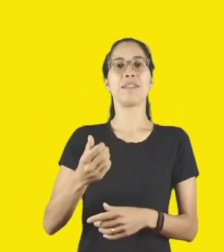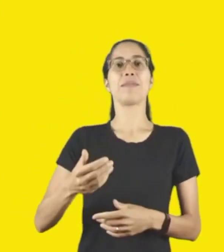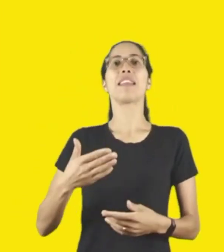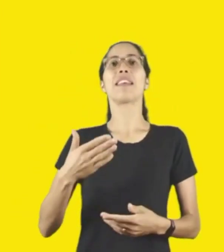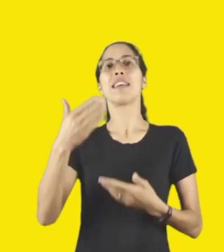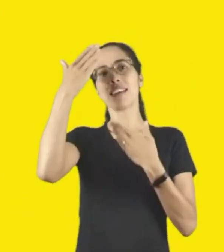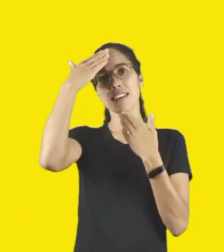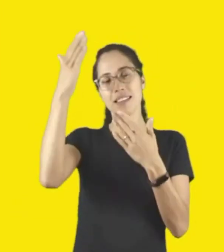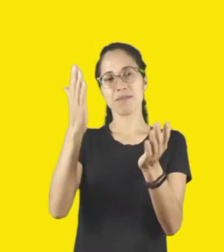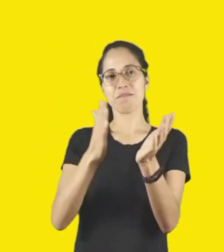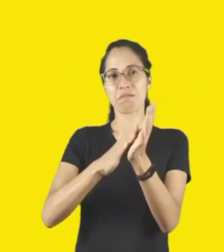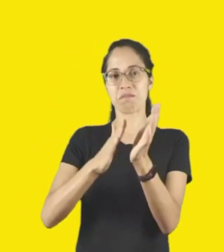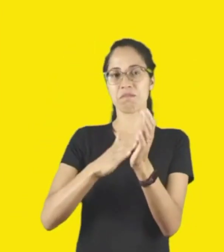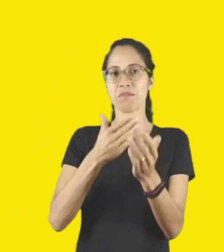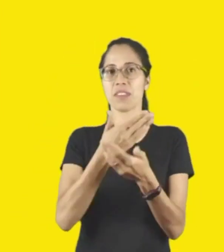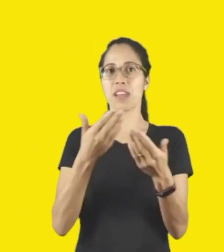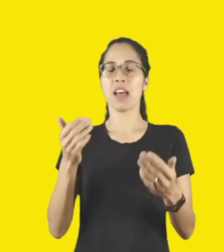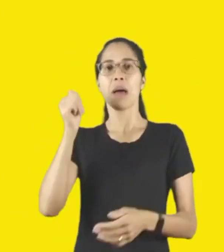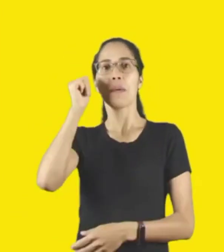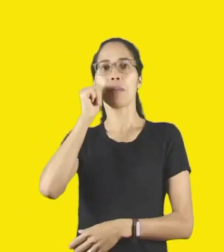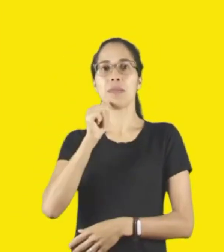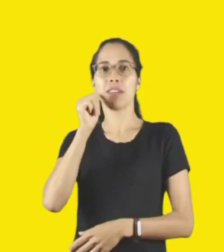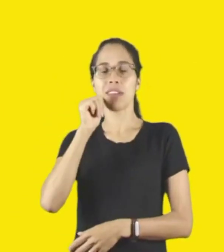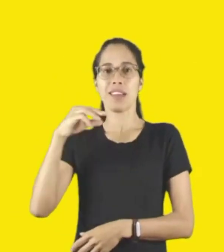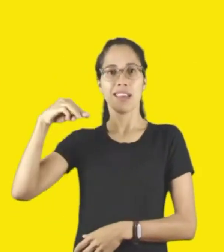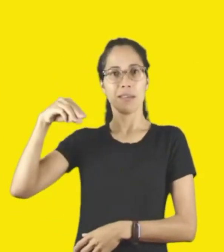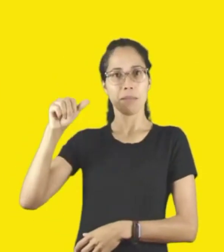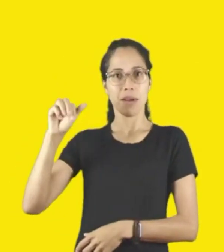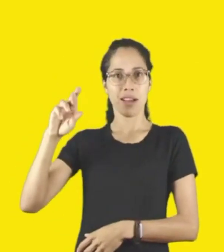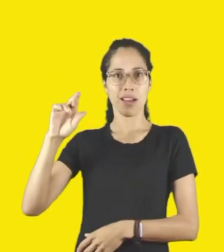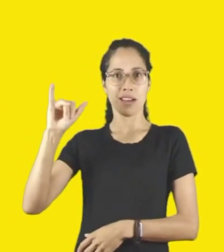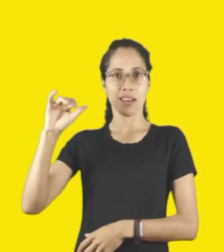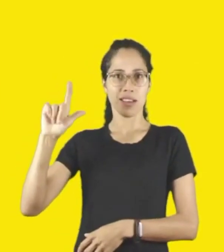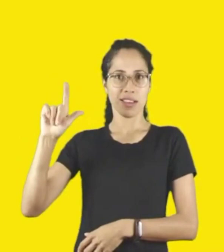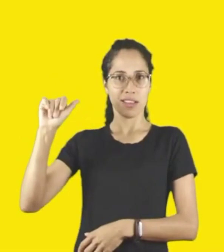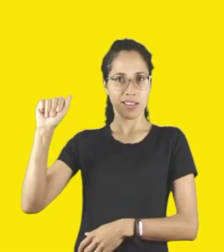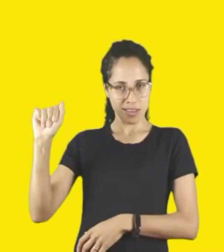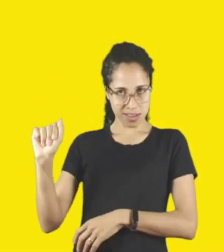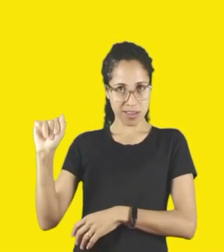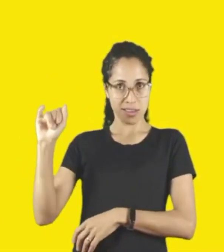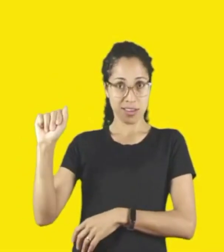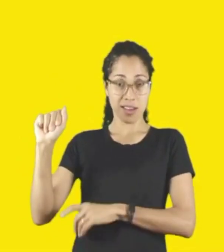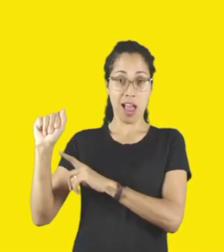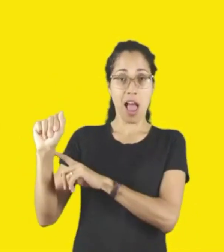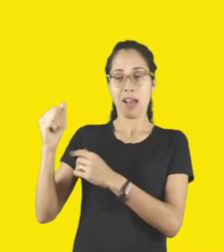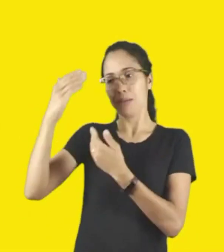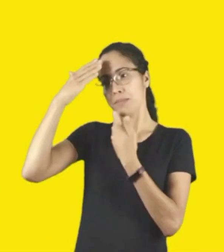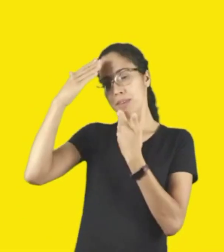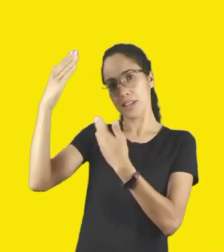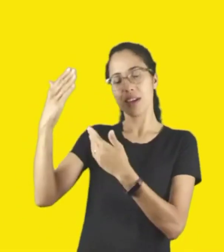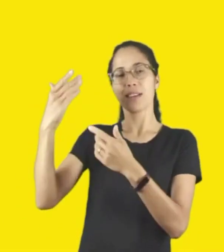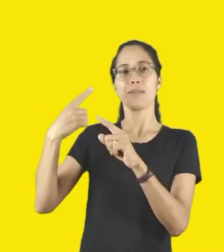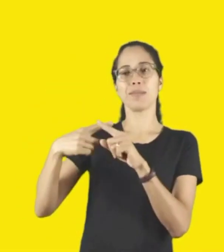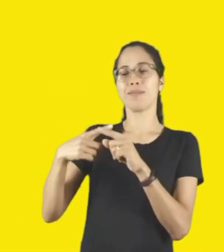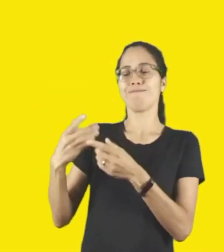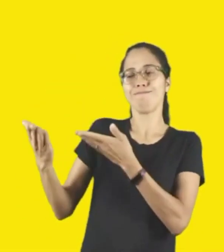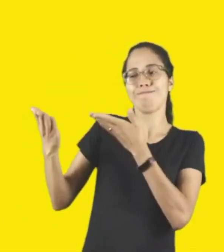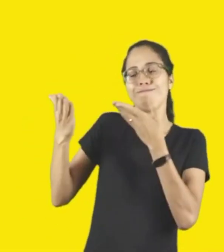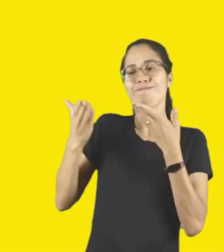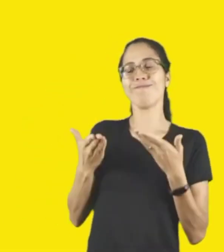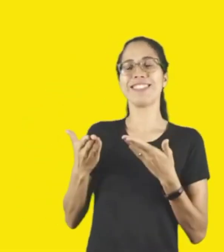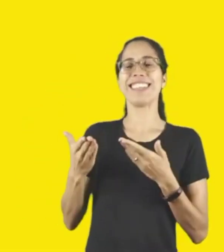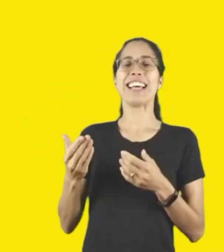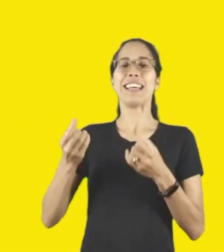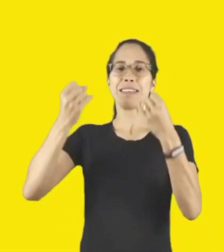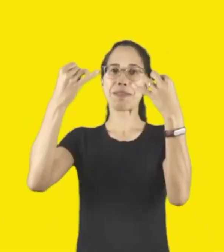Criativa de São Paulo, grande amiga Marília Marton. Obrigada, Marília, por ter atendido o nosso chamado e poder falar um pouco